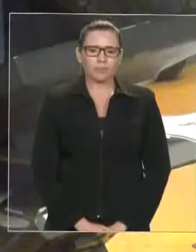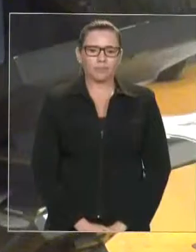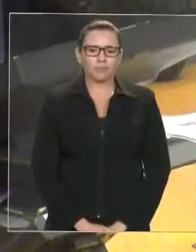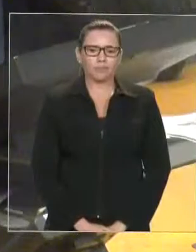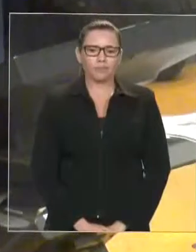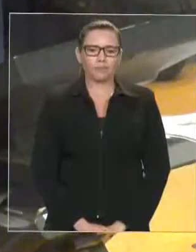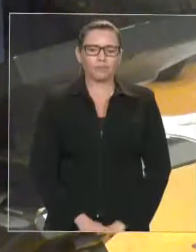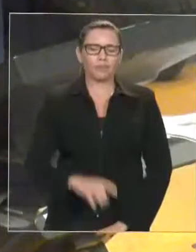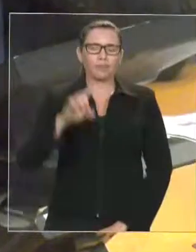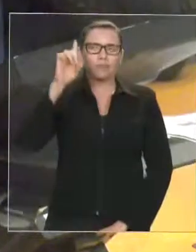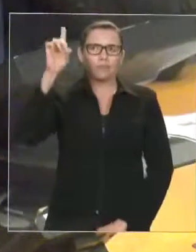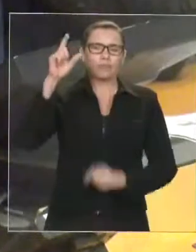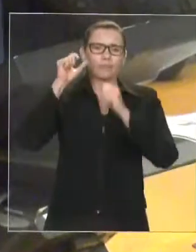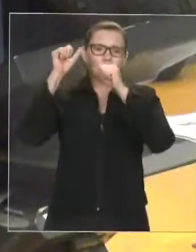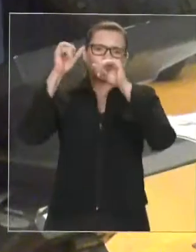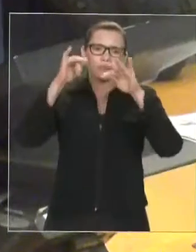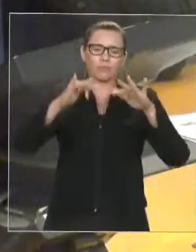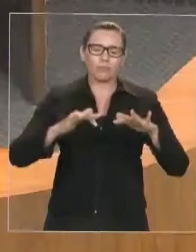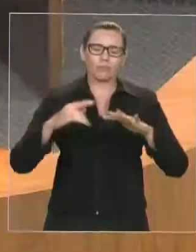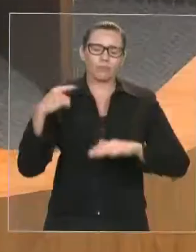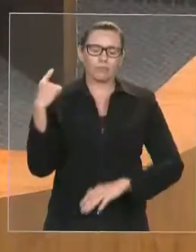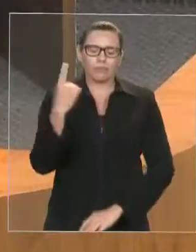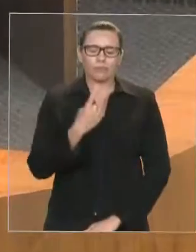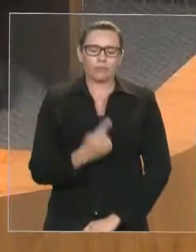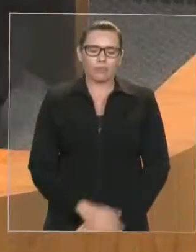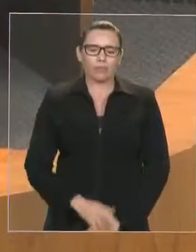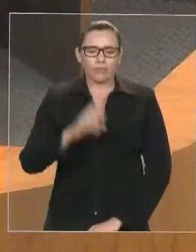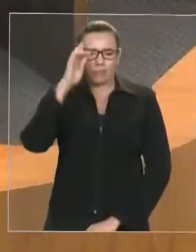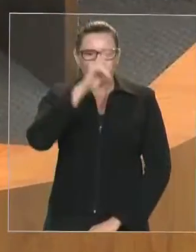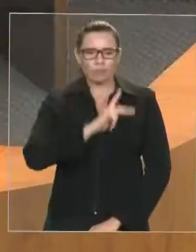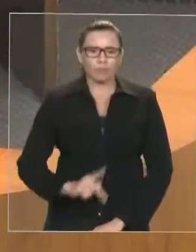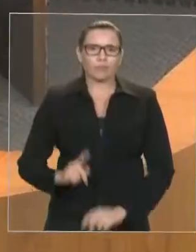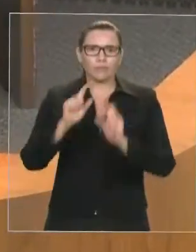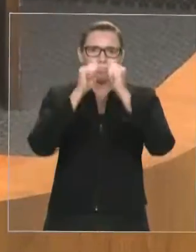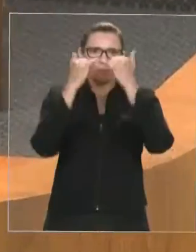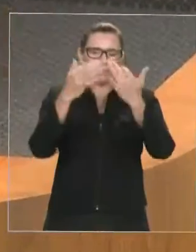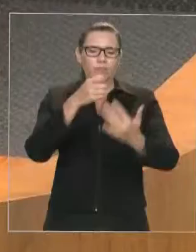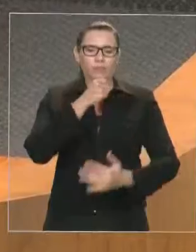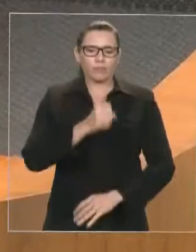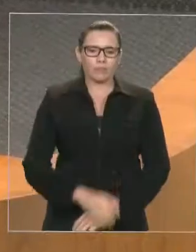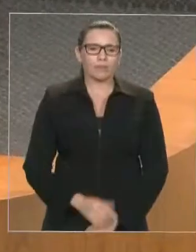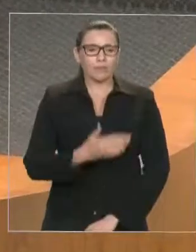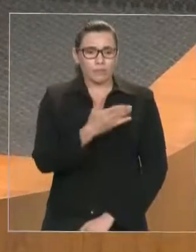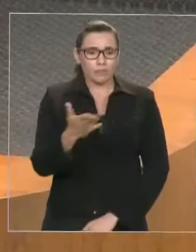Que Deus abençoe todos nós, seu presidente, galeria imprensa, senhores servidores.